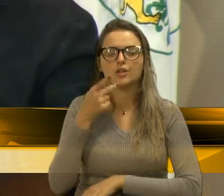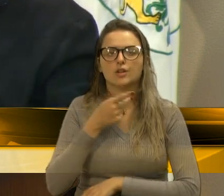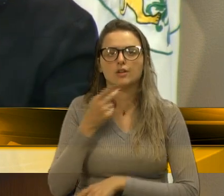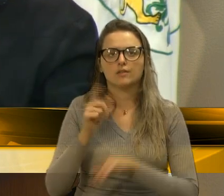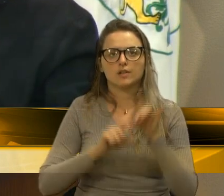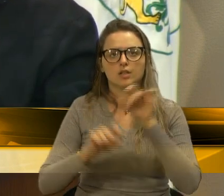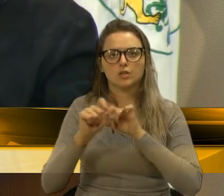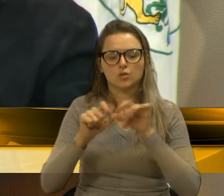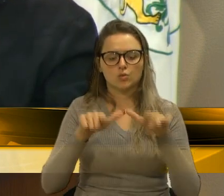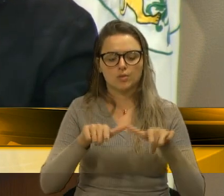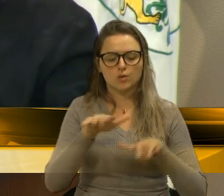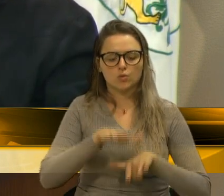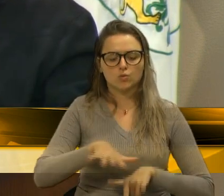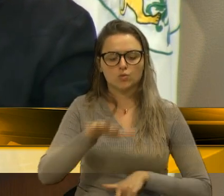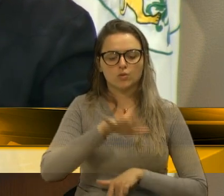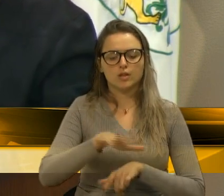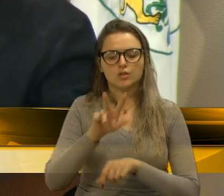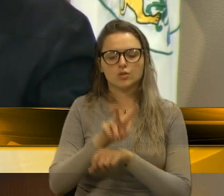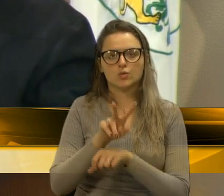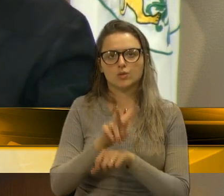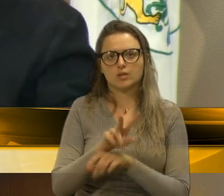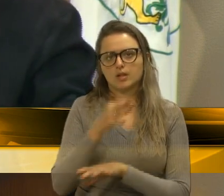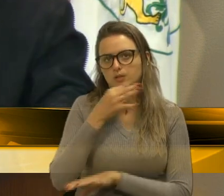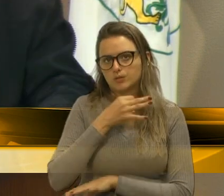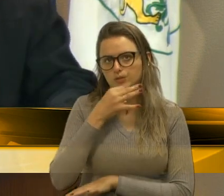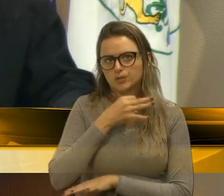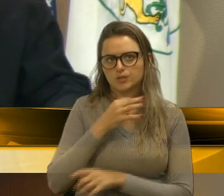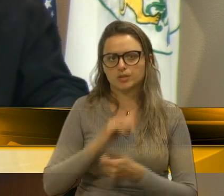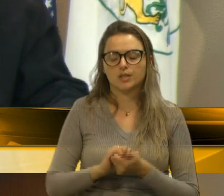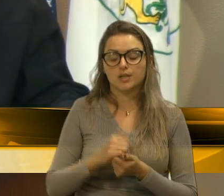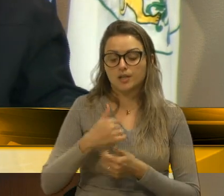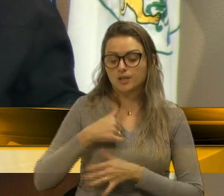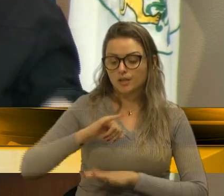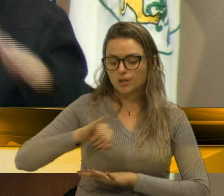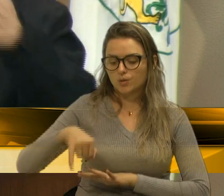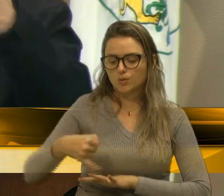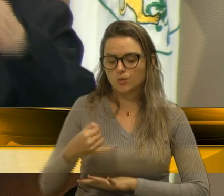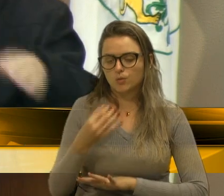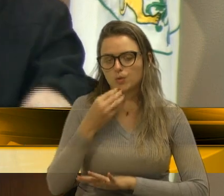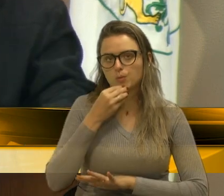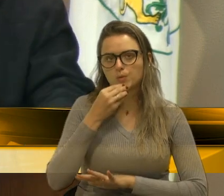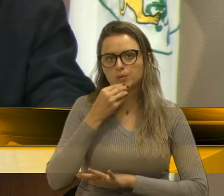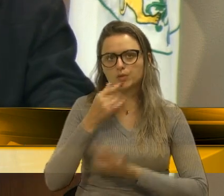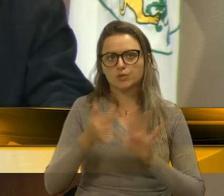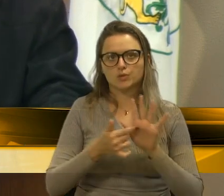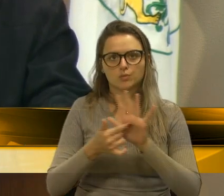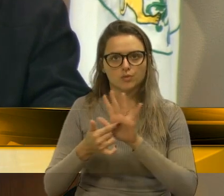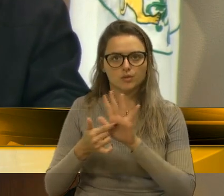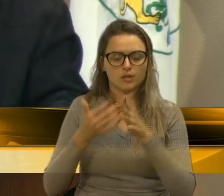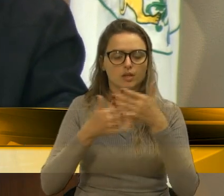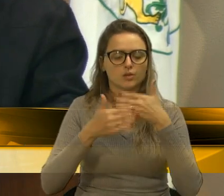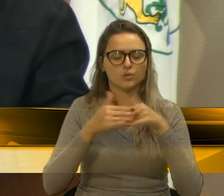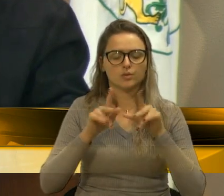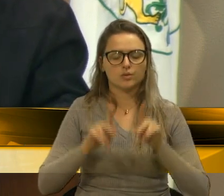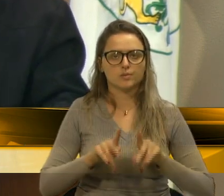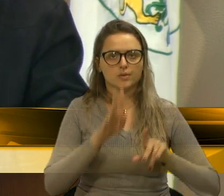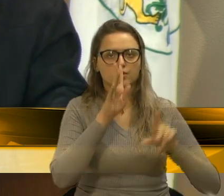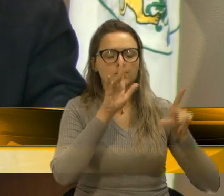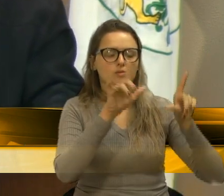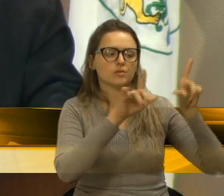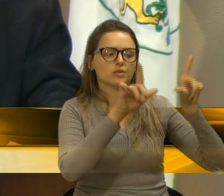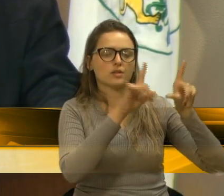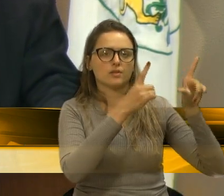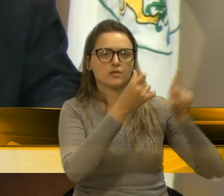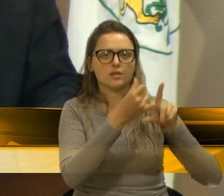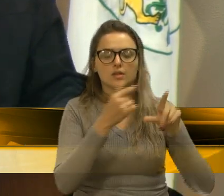conservação de Caxias do Sul. Eu tive a oportunidade de colocar, é importante, ao que nos prestigiam também pela TV Câmara, Canal